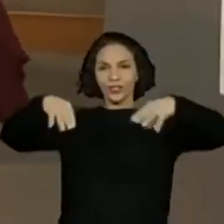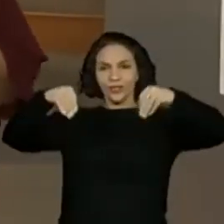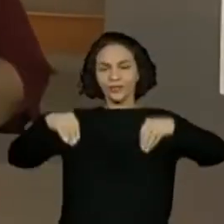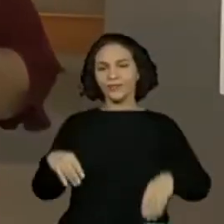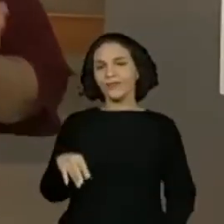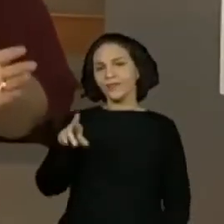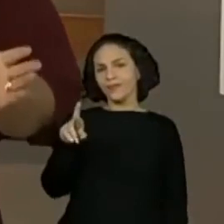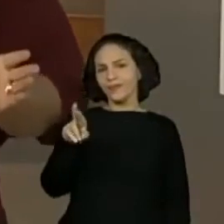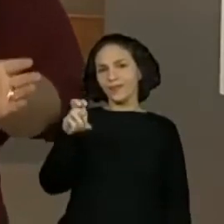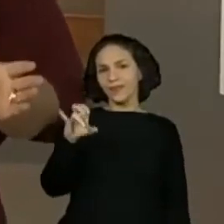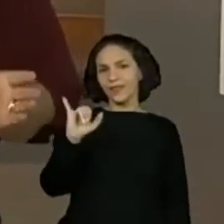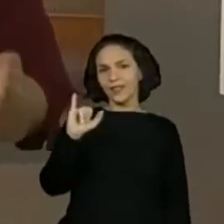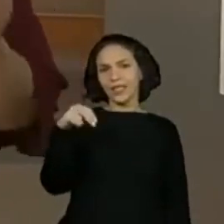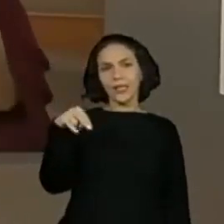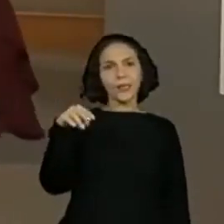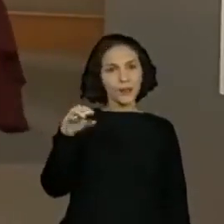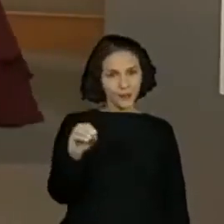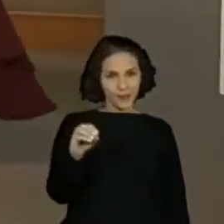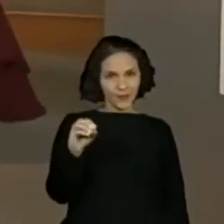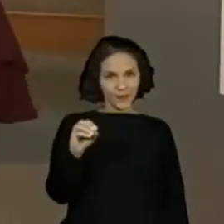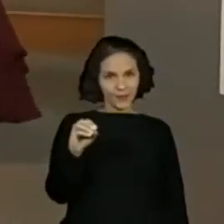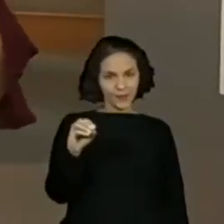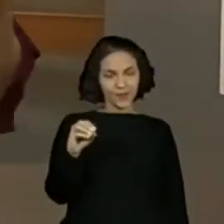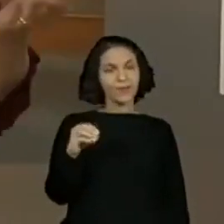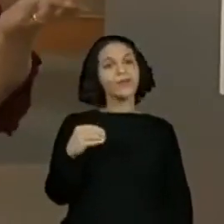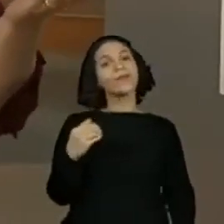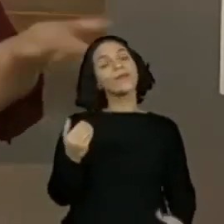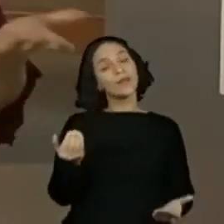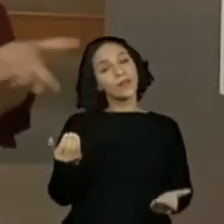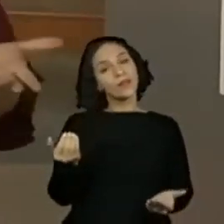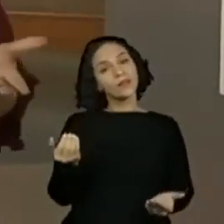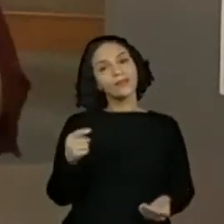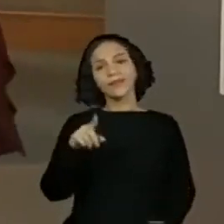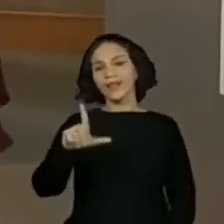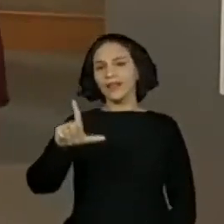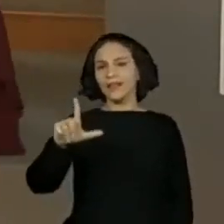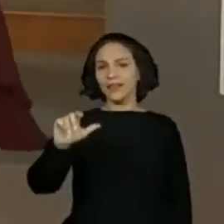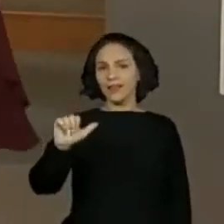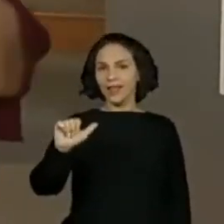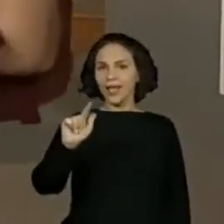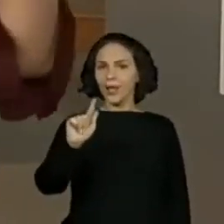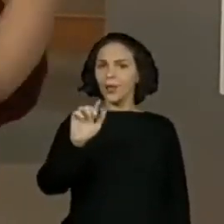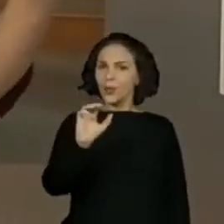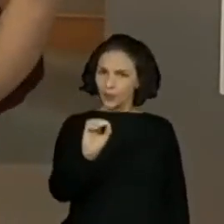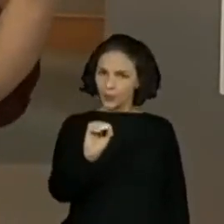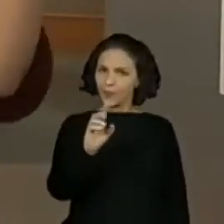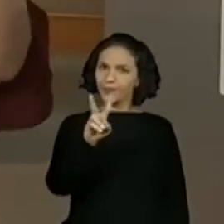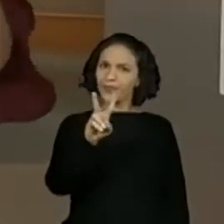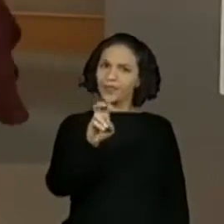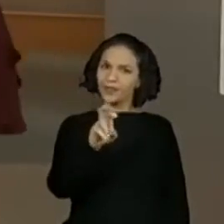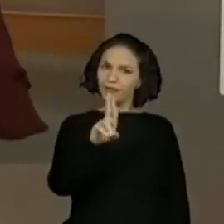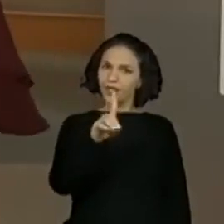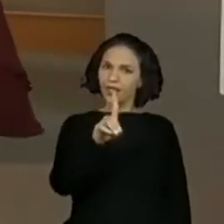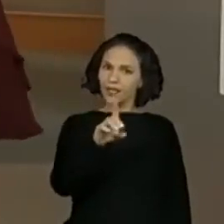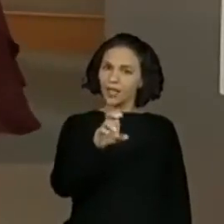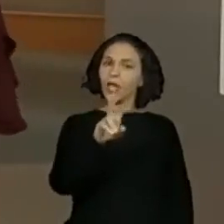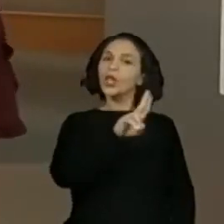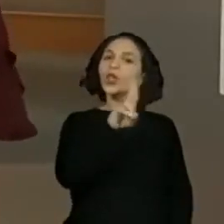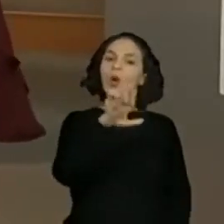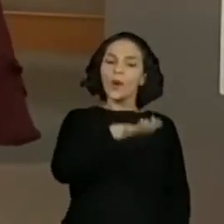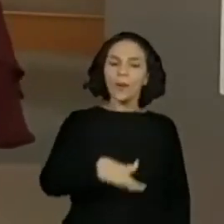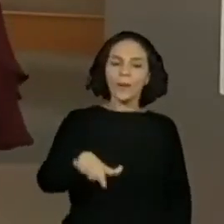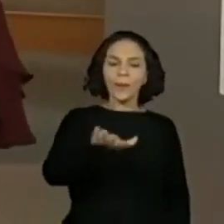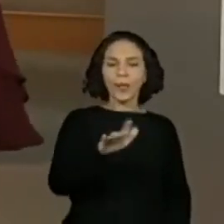chama o Lago Verde. Então, um reino que chama Lago Verde. Olha que informação. Então, eu vou colocar aqui. Lembrando,